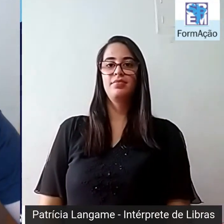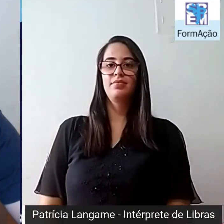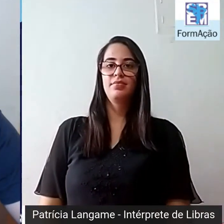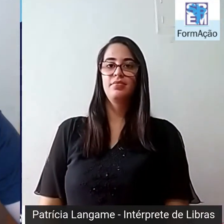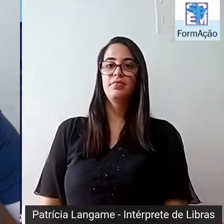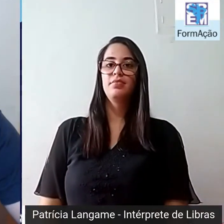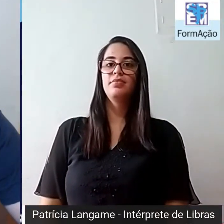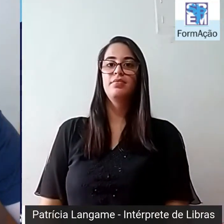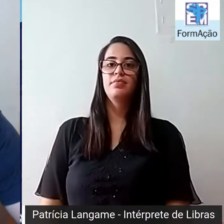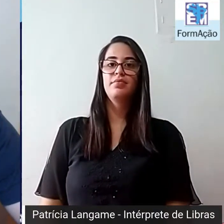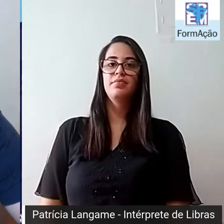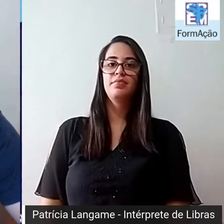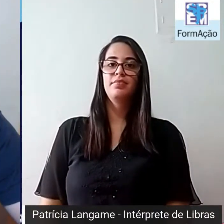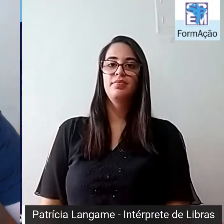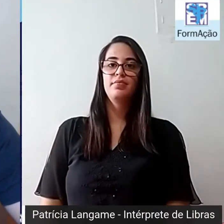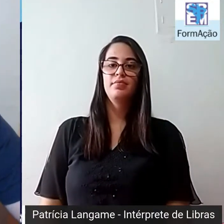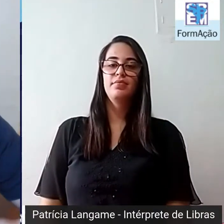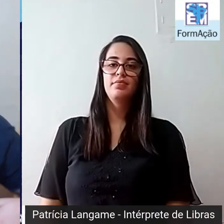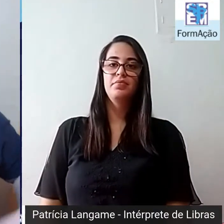e projetar.